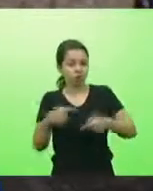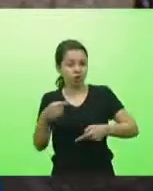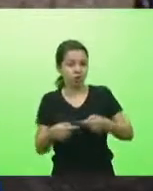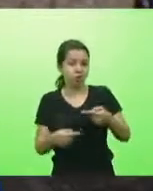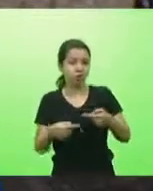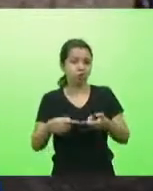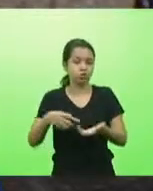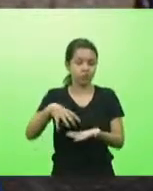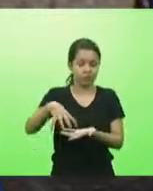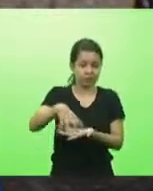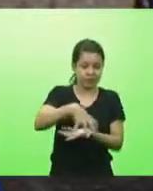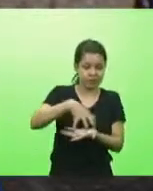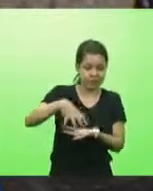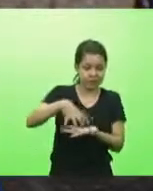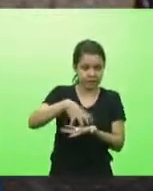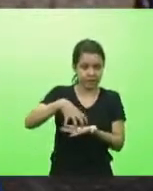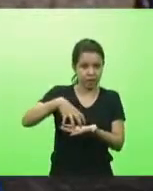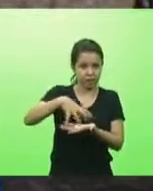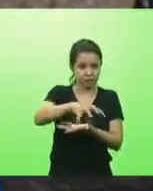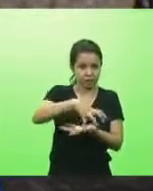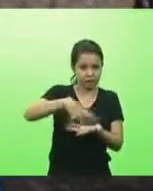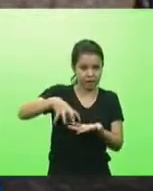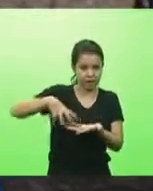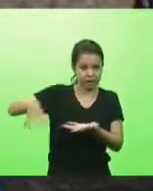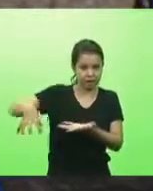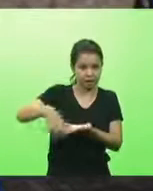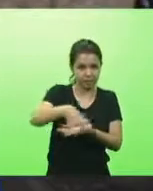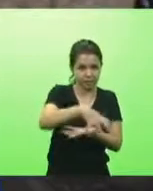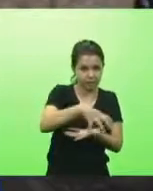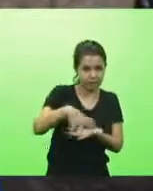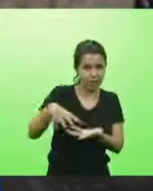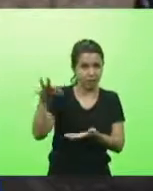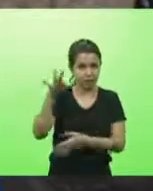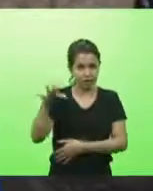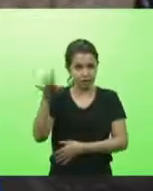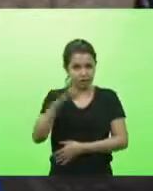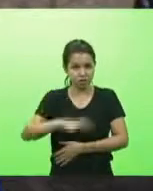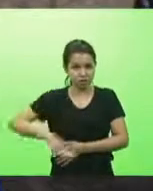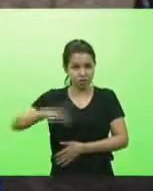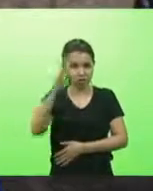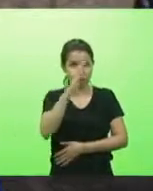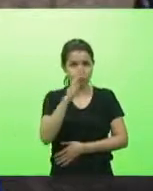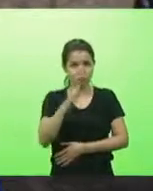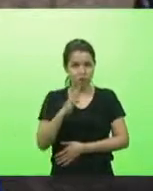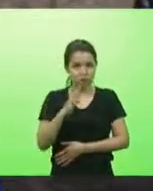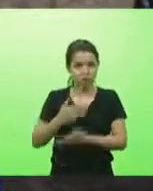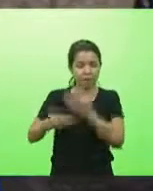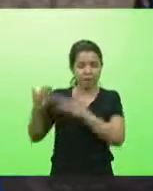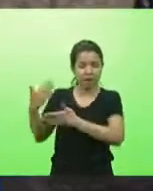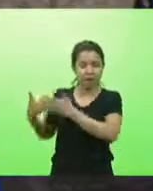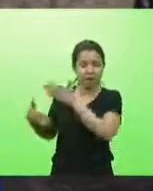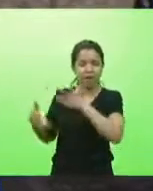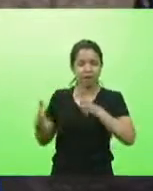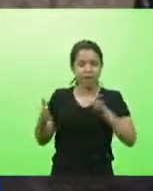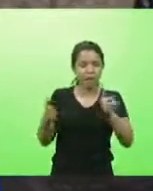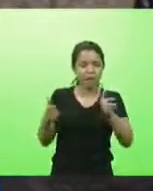descentralização federalismo no Brasil remonta já no período regencial lá em